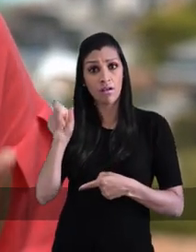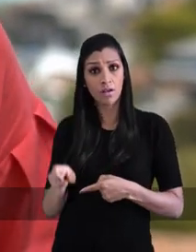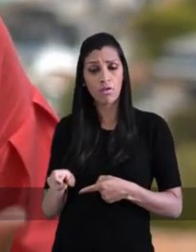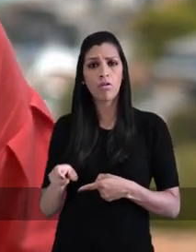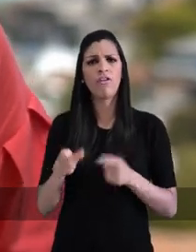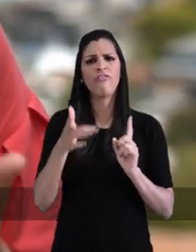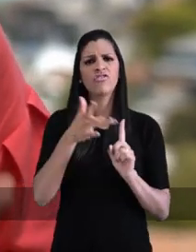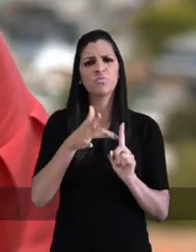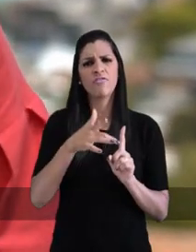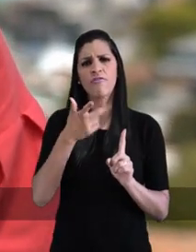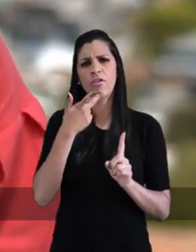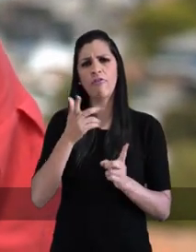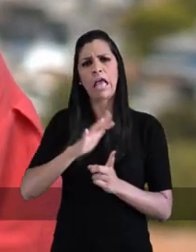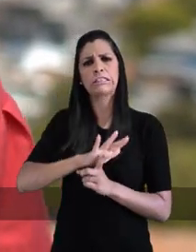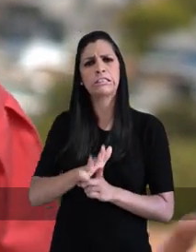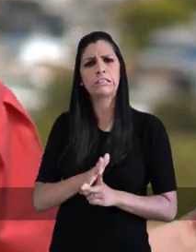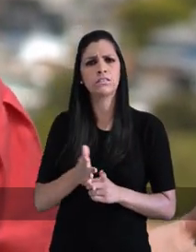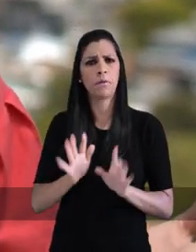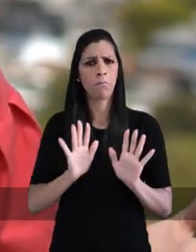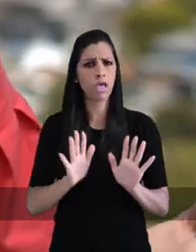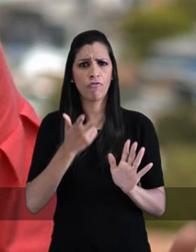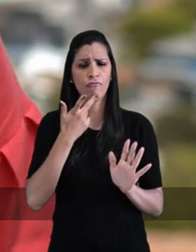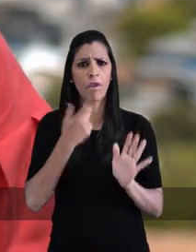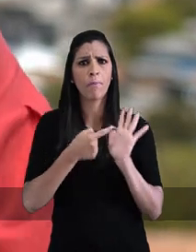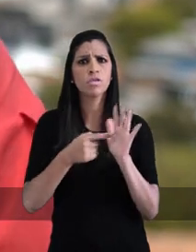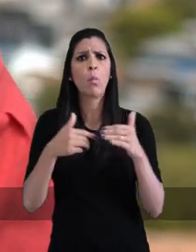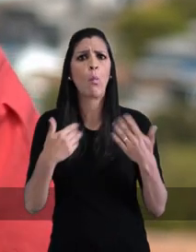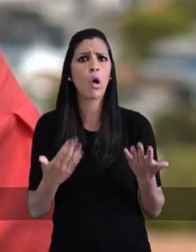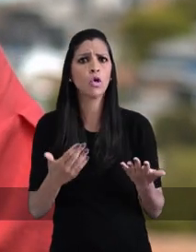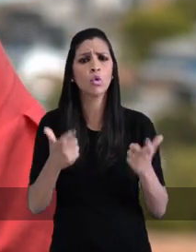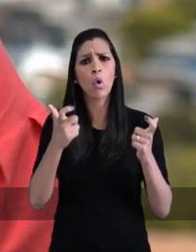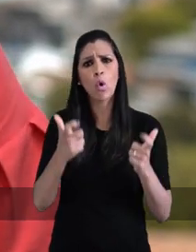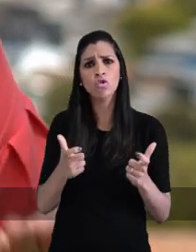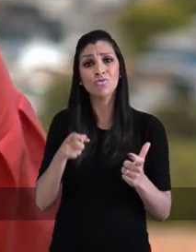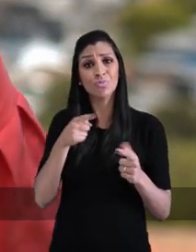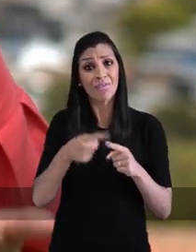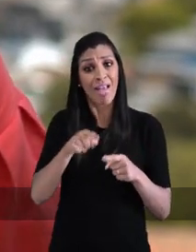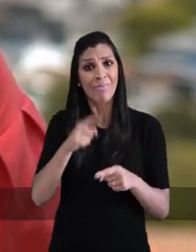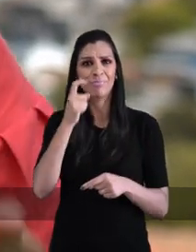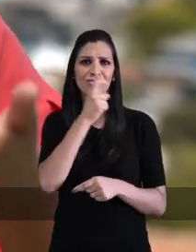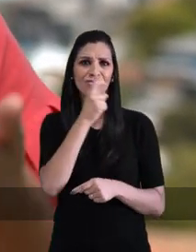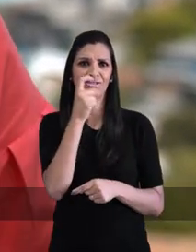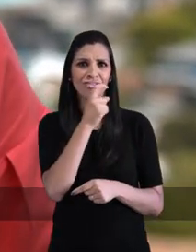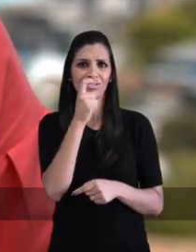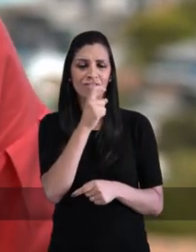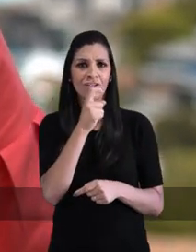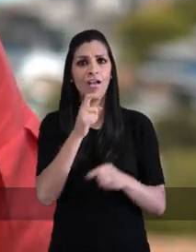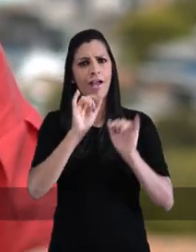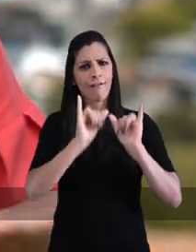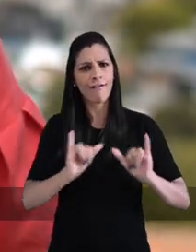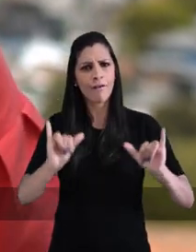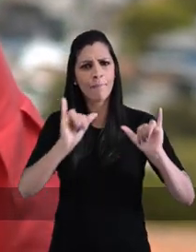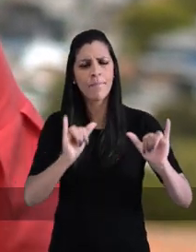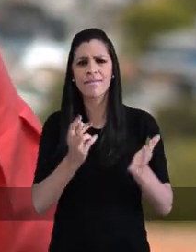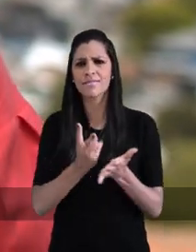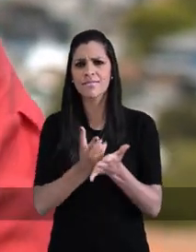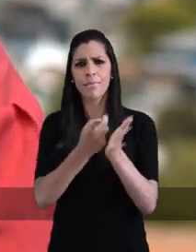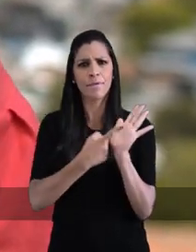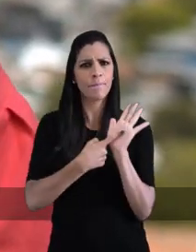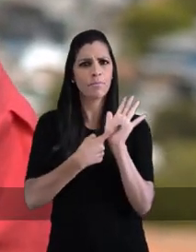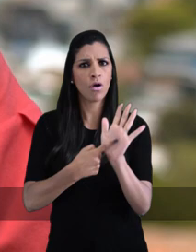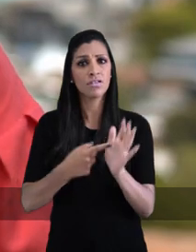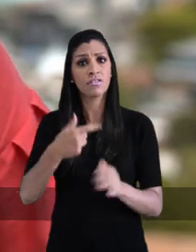onde, porque isso é uma mentira. Eles entraram na justiça e perderam. O que nossa campanha afirma é que o vice